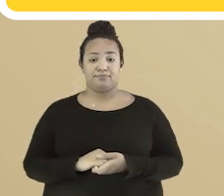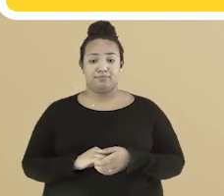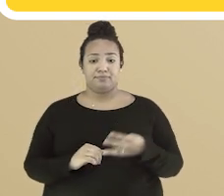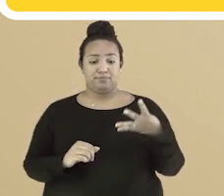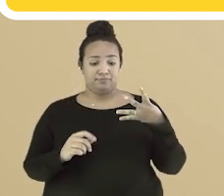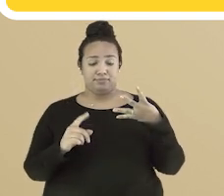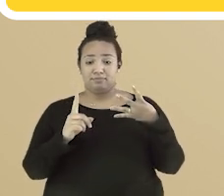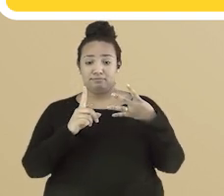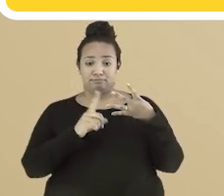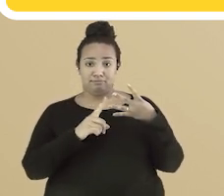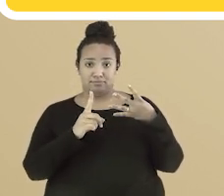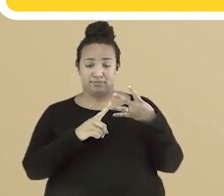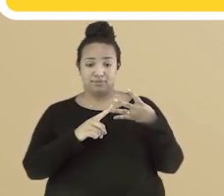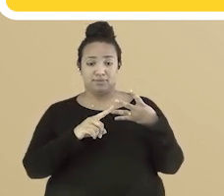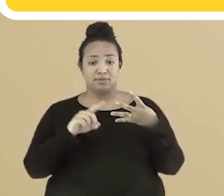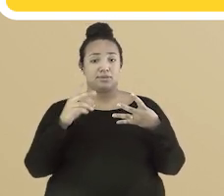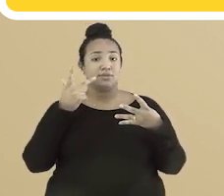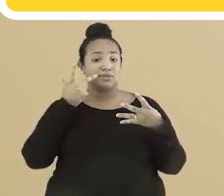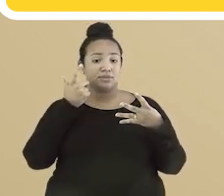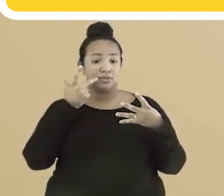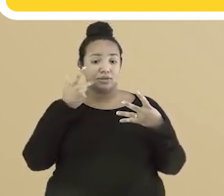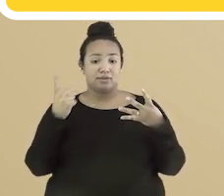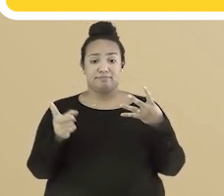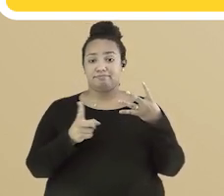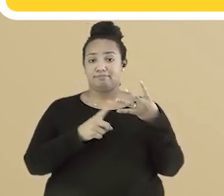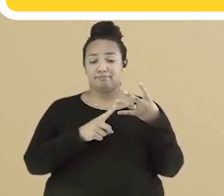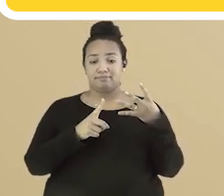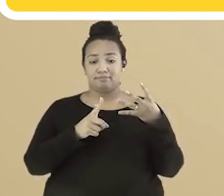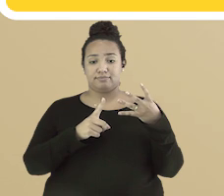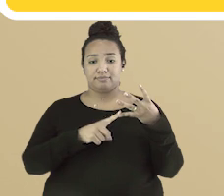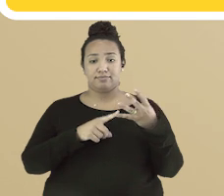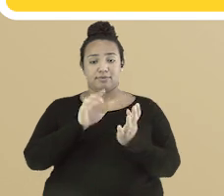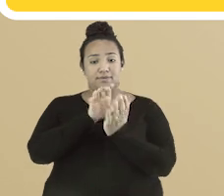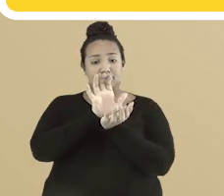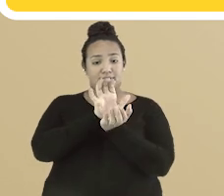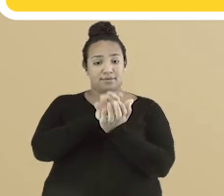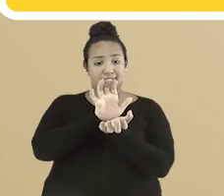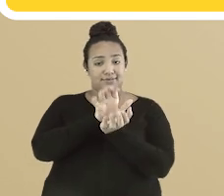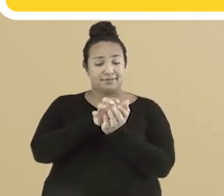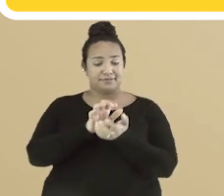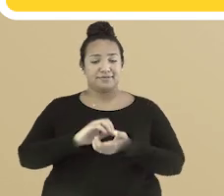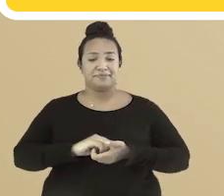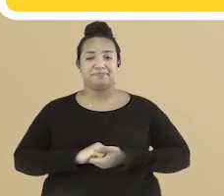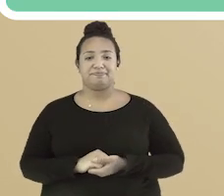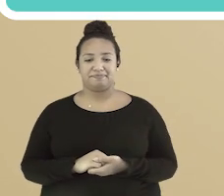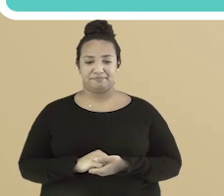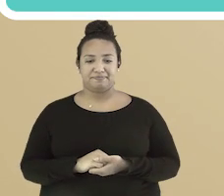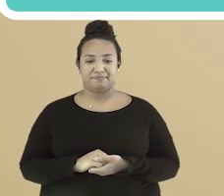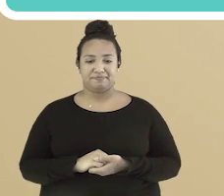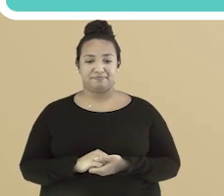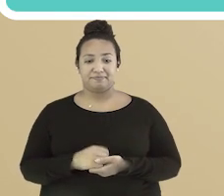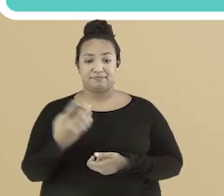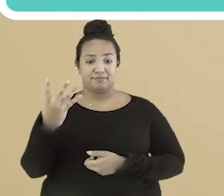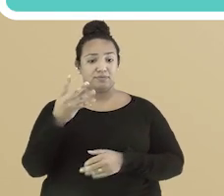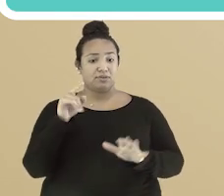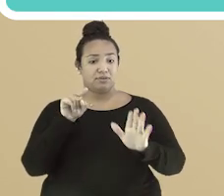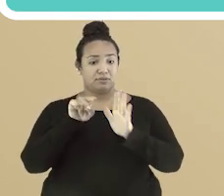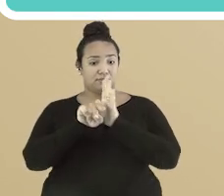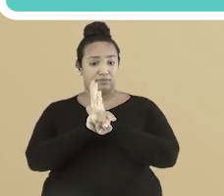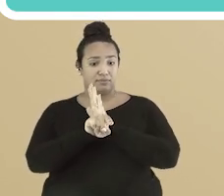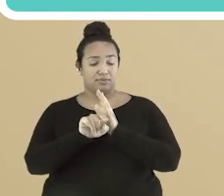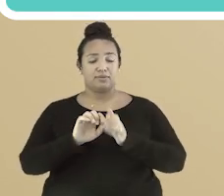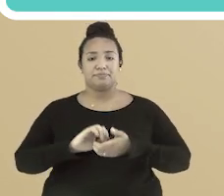Calangulhizo é conhecido no Ceará. E víbora é conhecido no Recife. Questão 4.